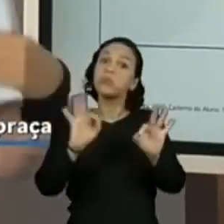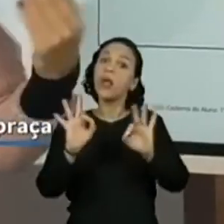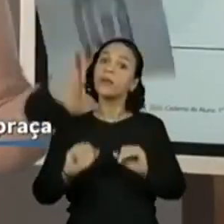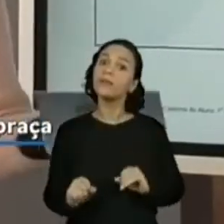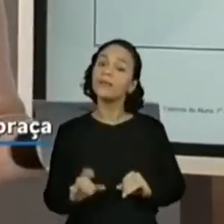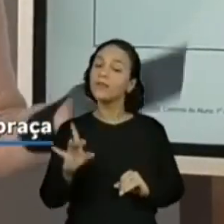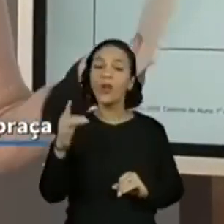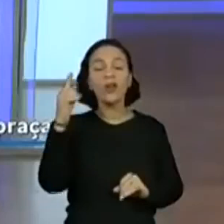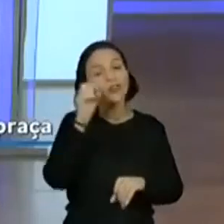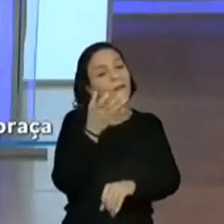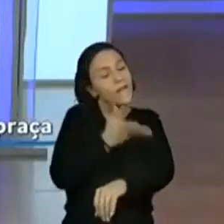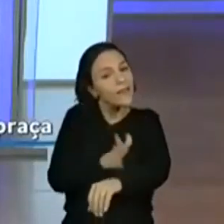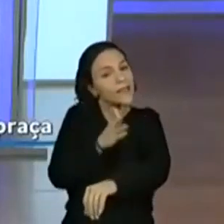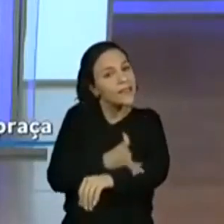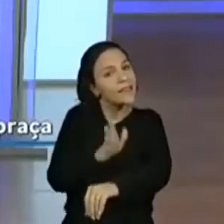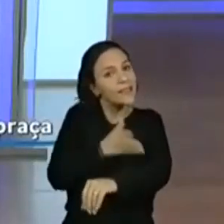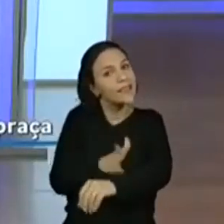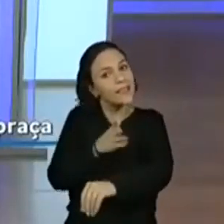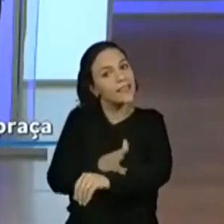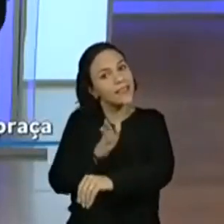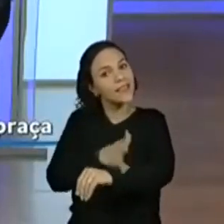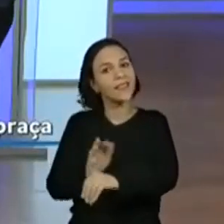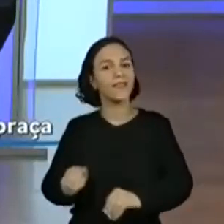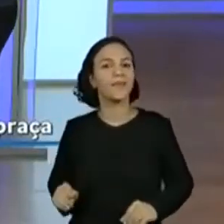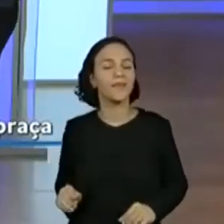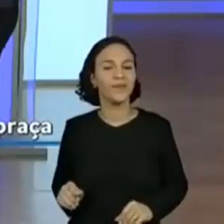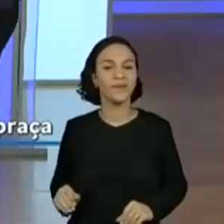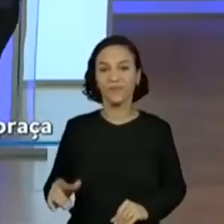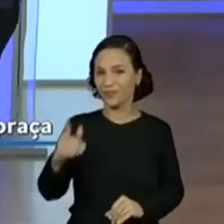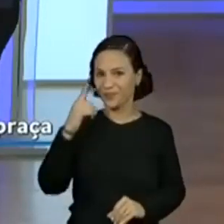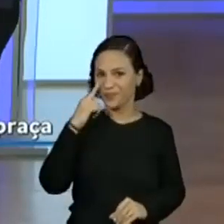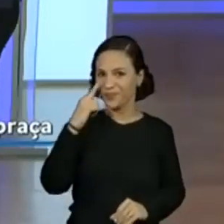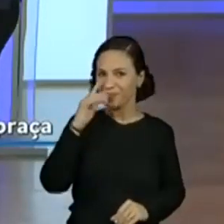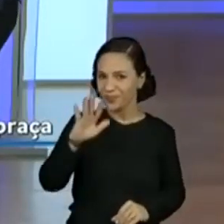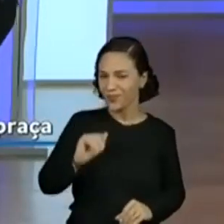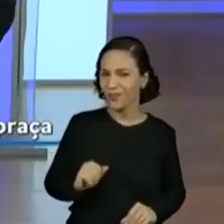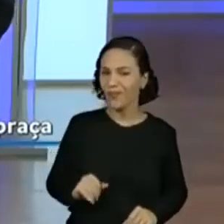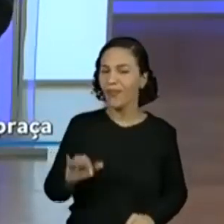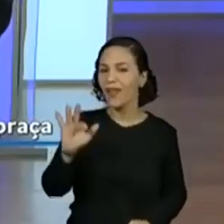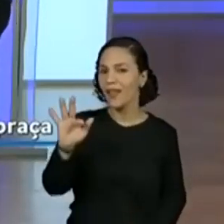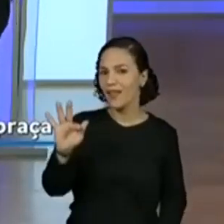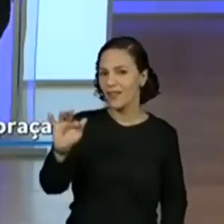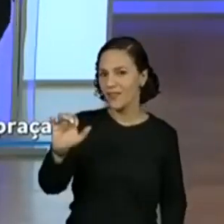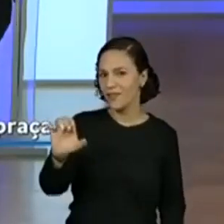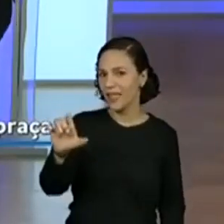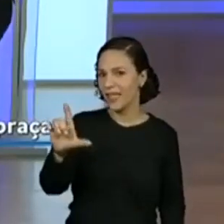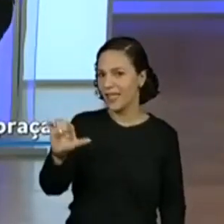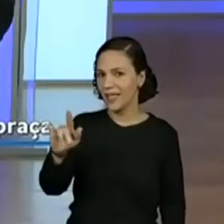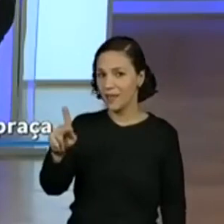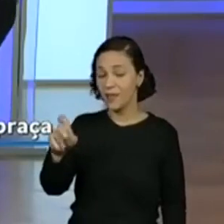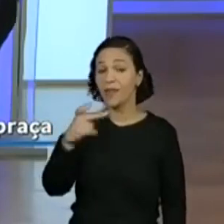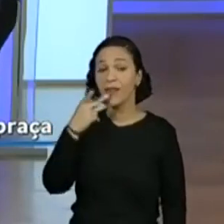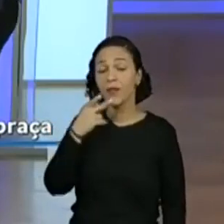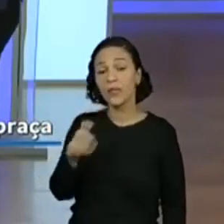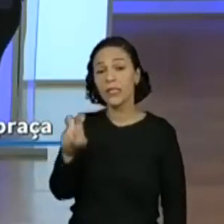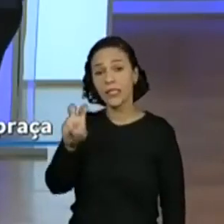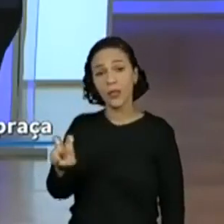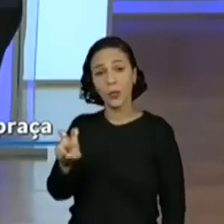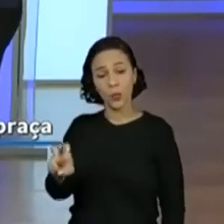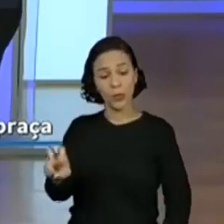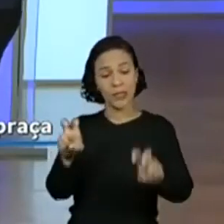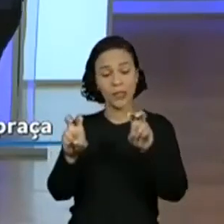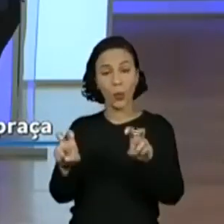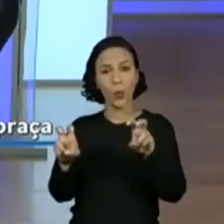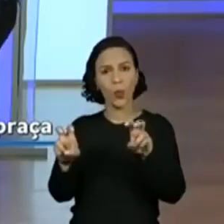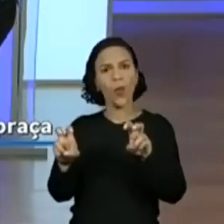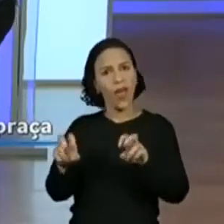É só ir treinando, não é? Isso. Olha, o Felipe colocou aí 5 mais 5. E aí? O você acha? 5 mais